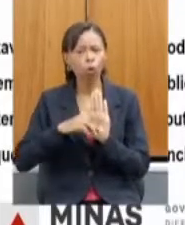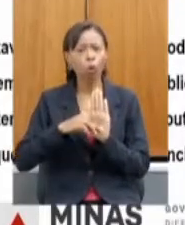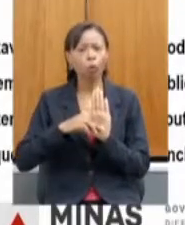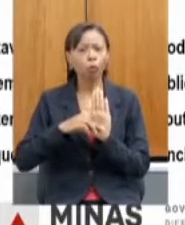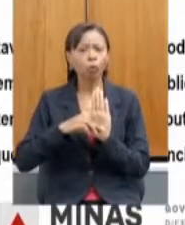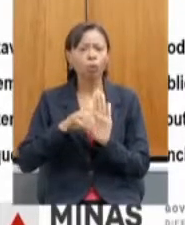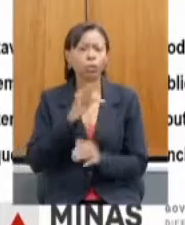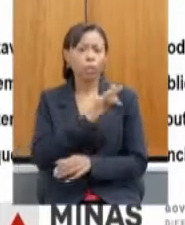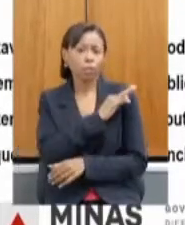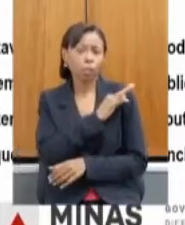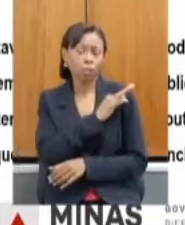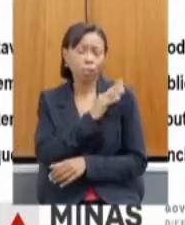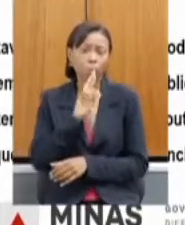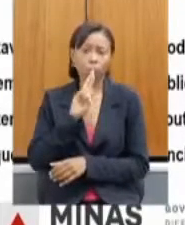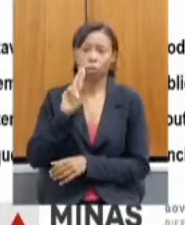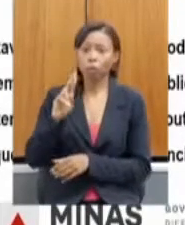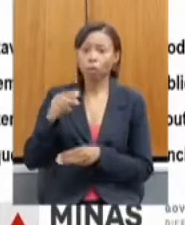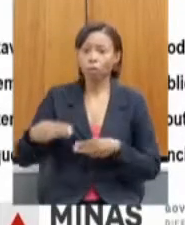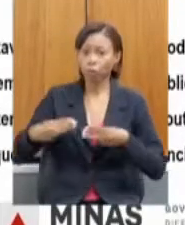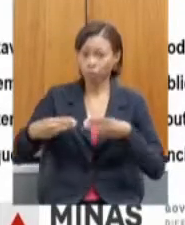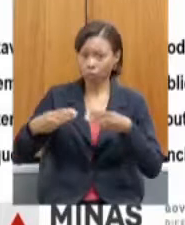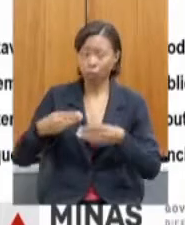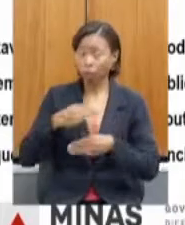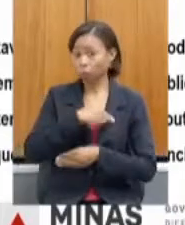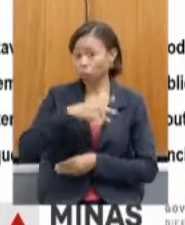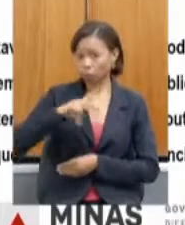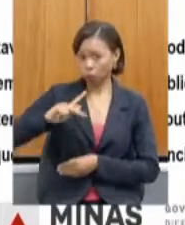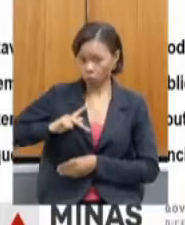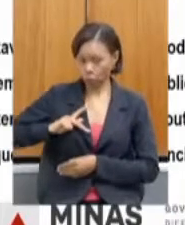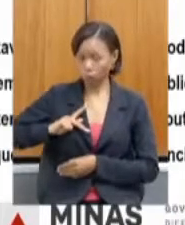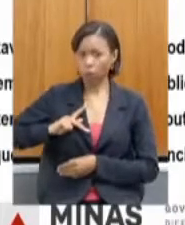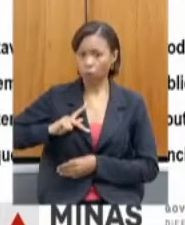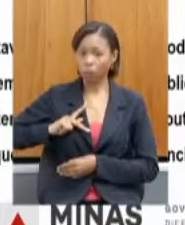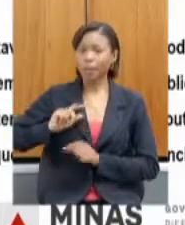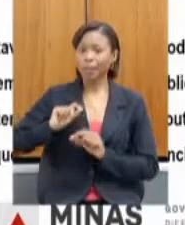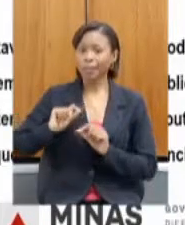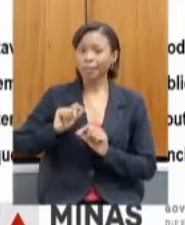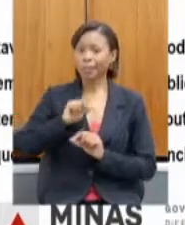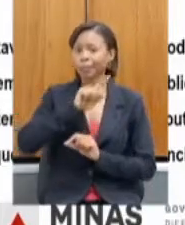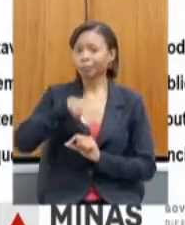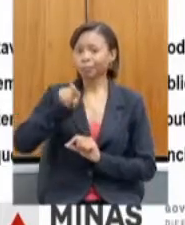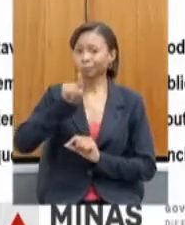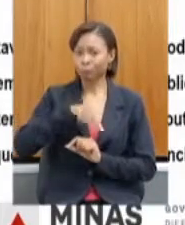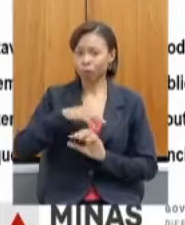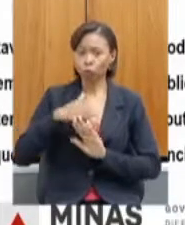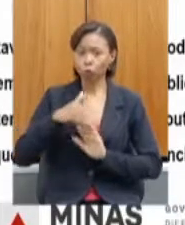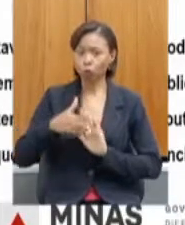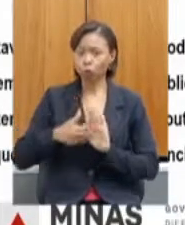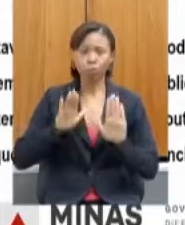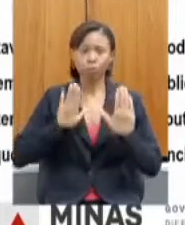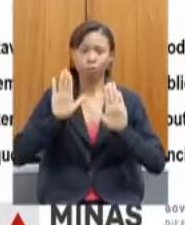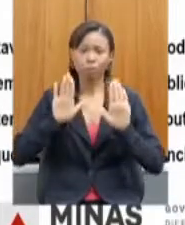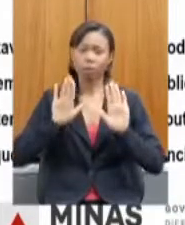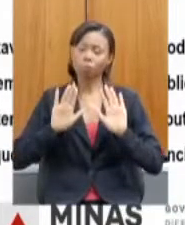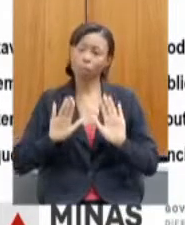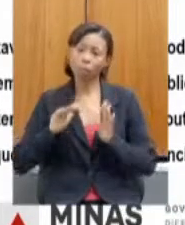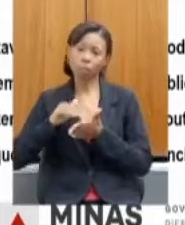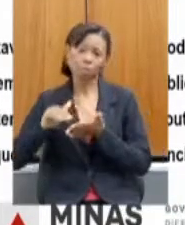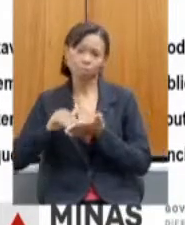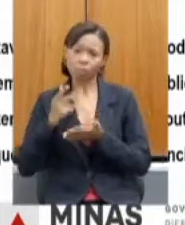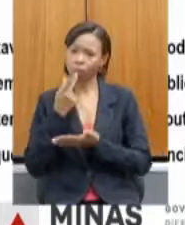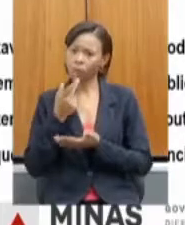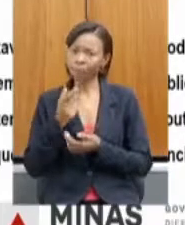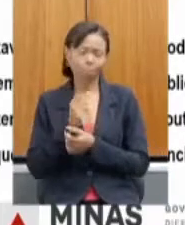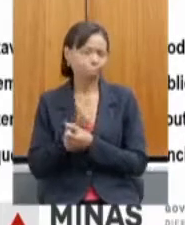Público, que solicitava a suspensão de todos os licenciamentos. Então, a CEAPA recomendou que isso não era possível, uma vez que